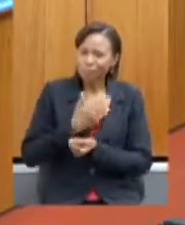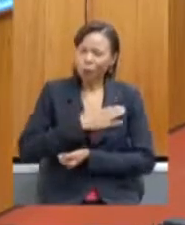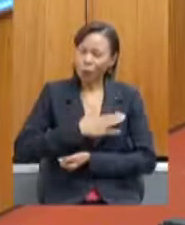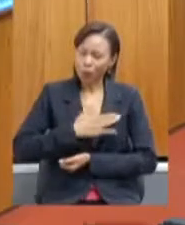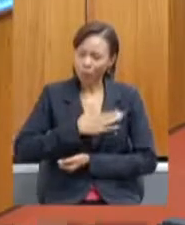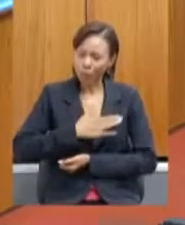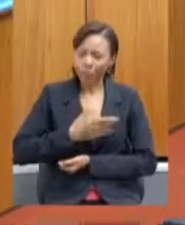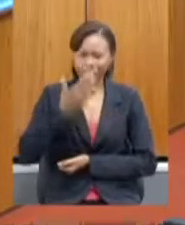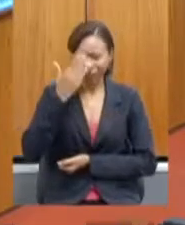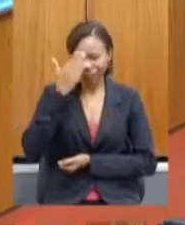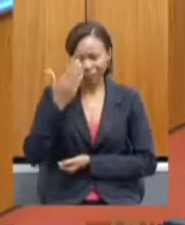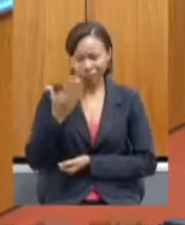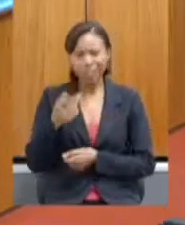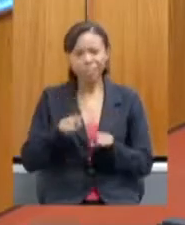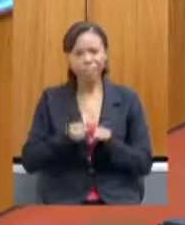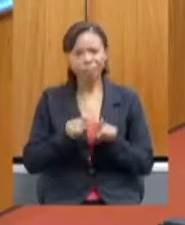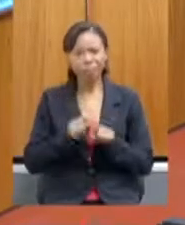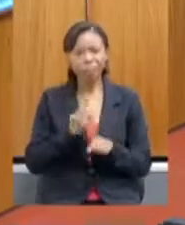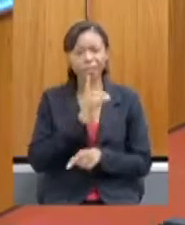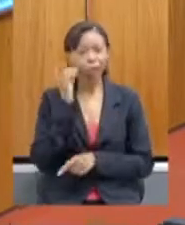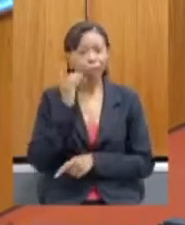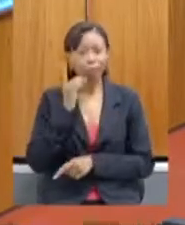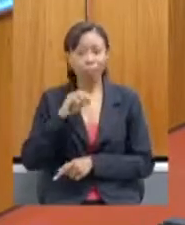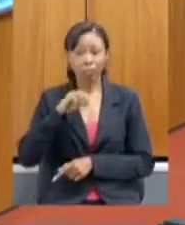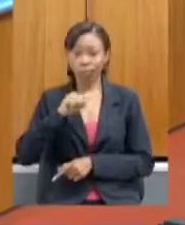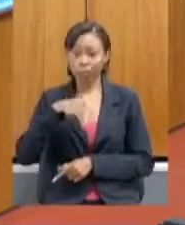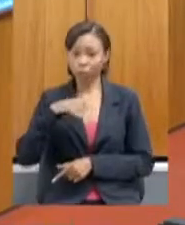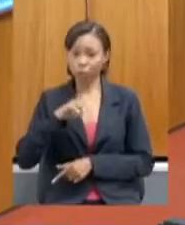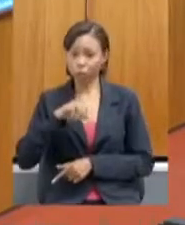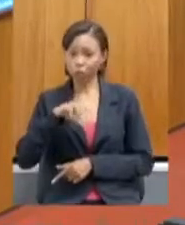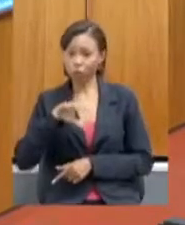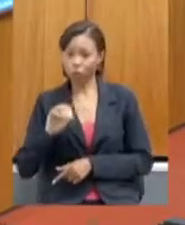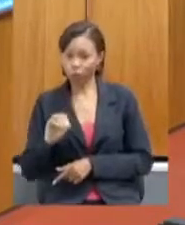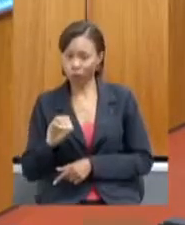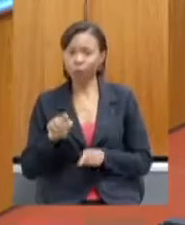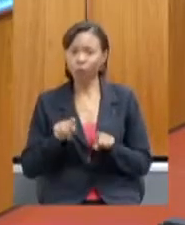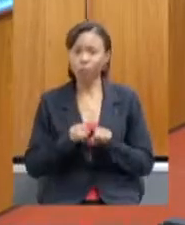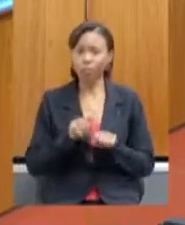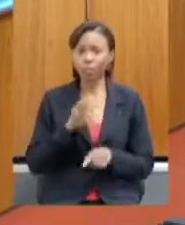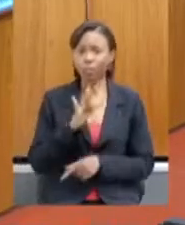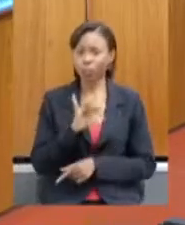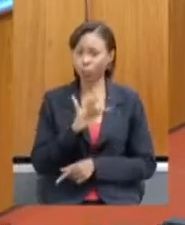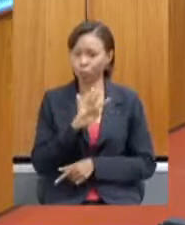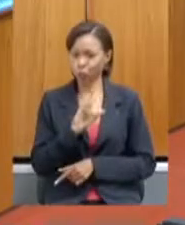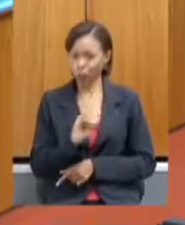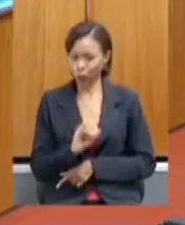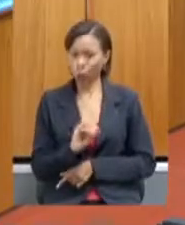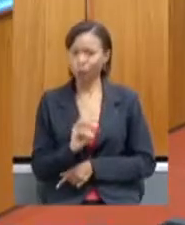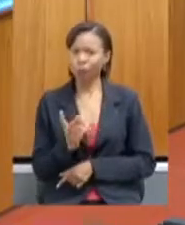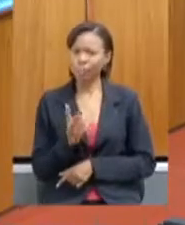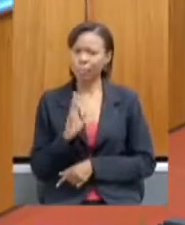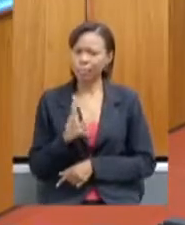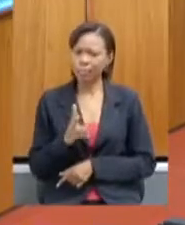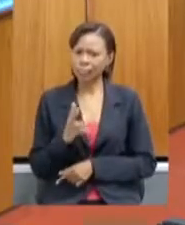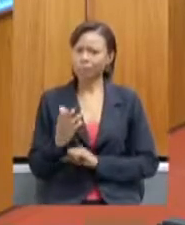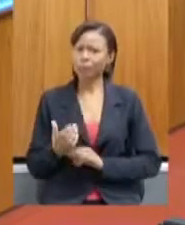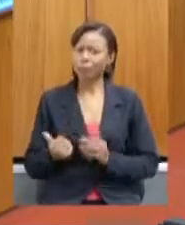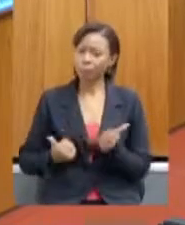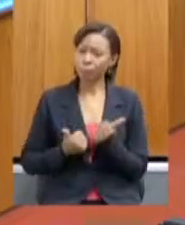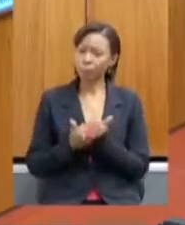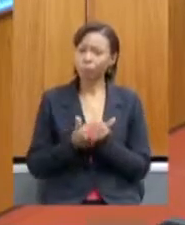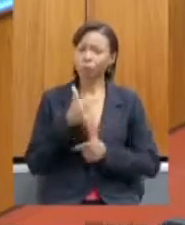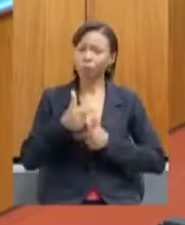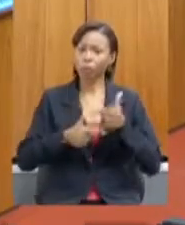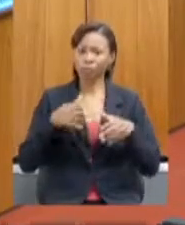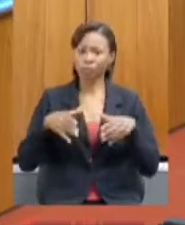Quero cumprimentar o deputado Antônio Carlos Arantes e o deputado Tito Torres, que sempre apoiam todos os trabalhos da Secretaria. E